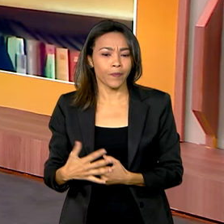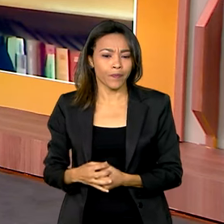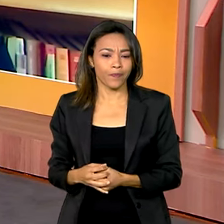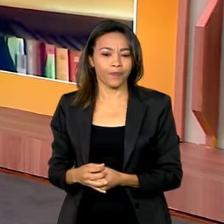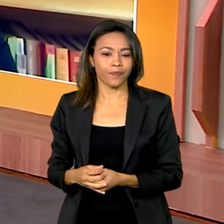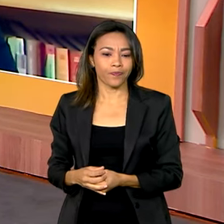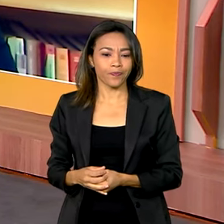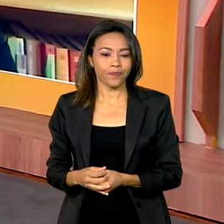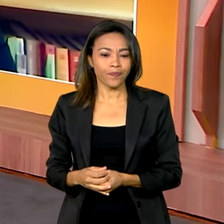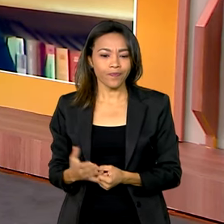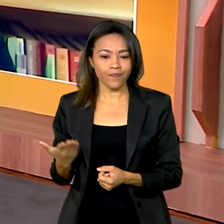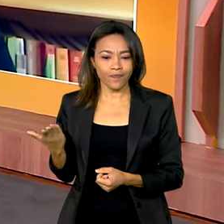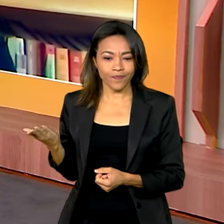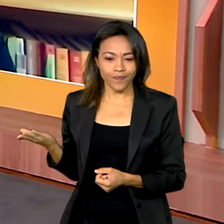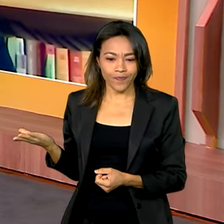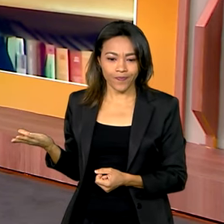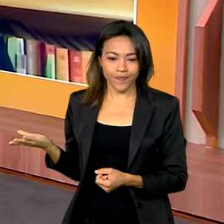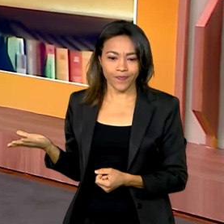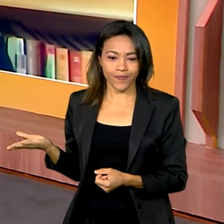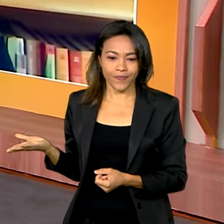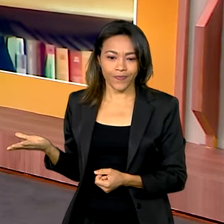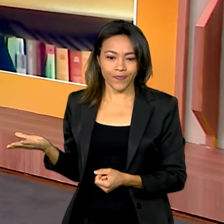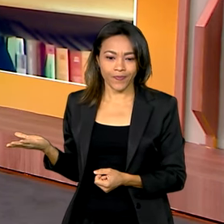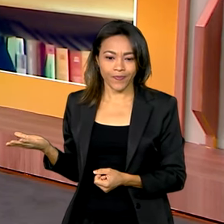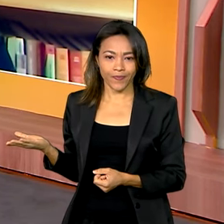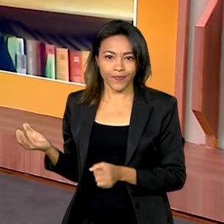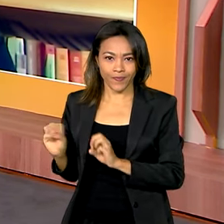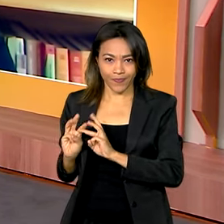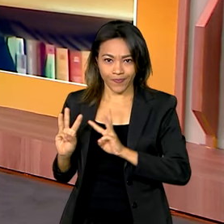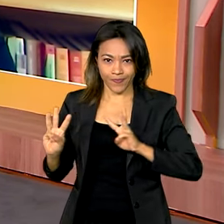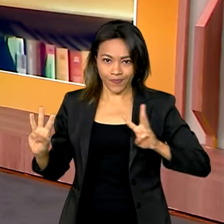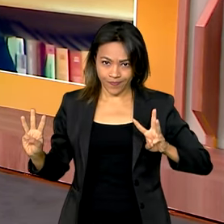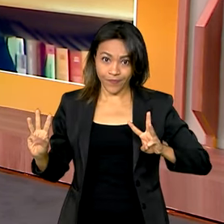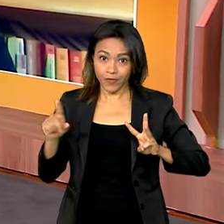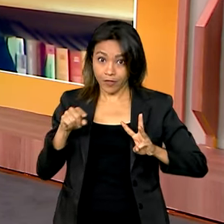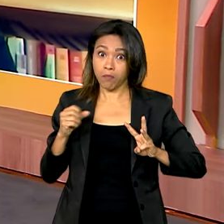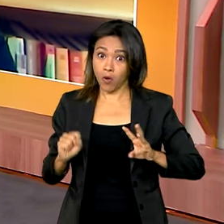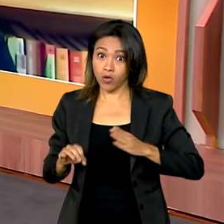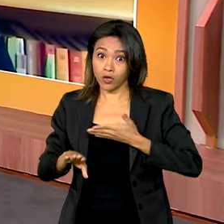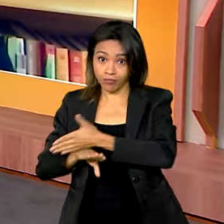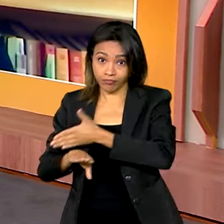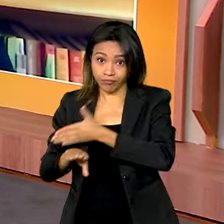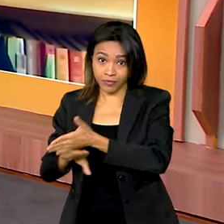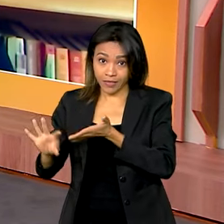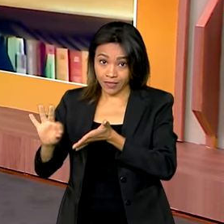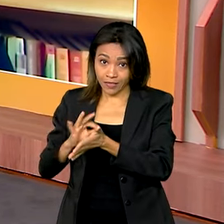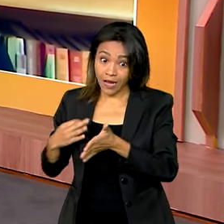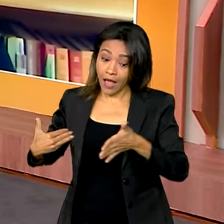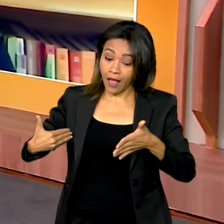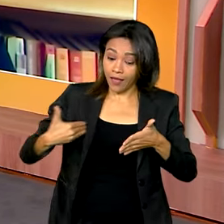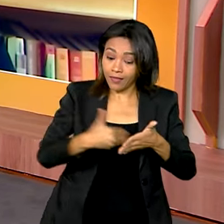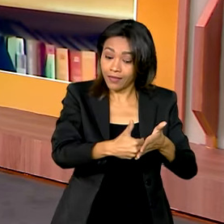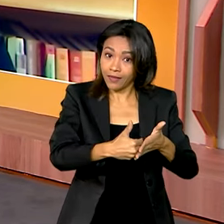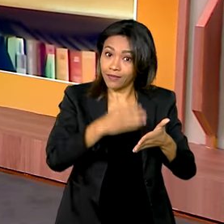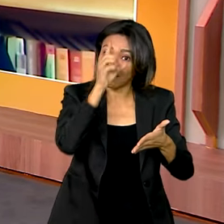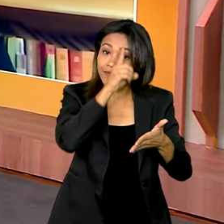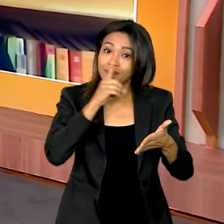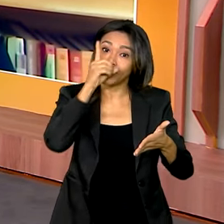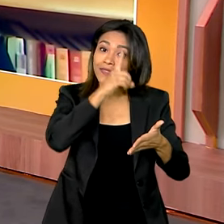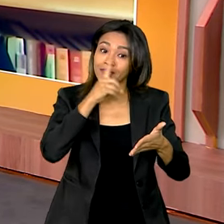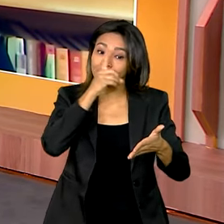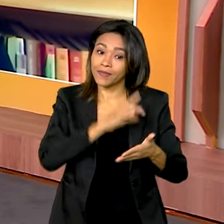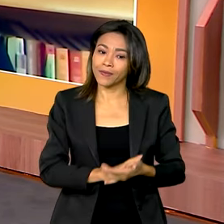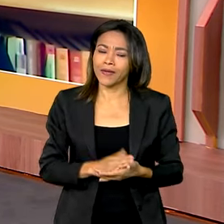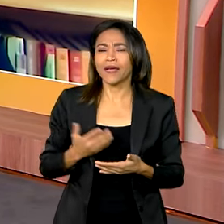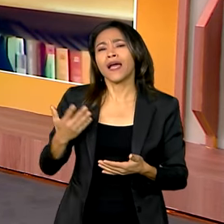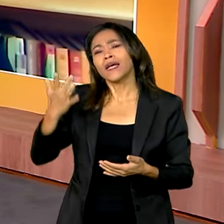colaborativas.net barra cultura viva. Então, o pessoal pode se inscrever domingo, até domingo. E aí, ministra, esse